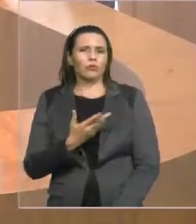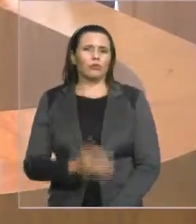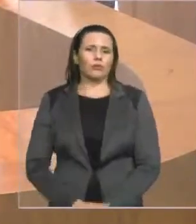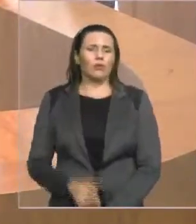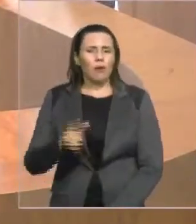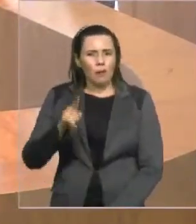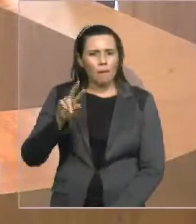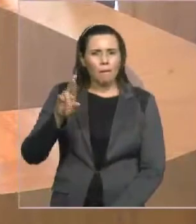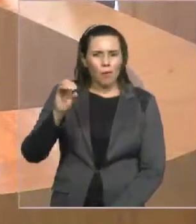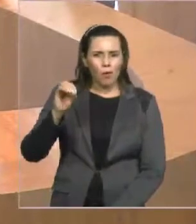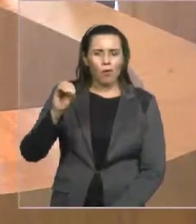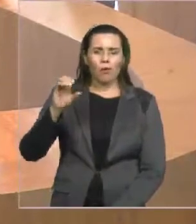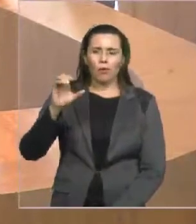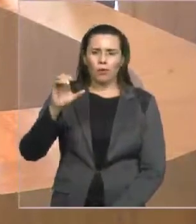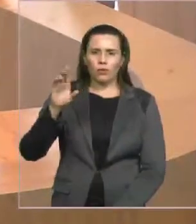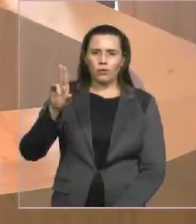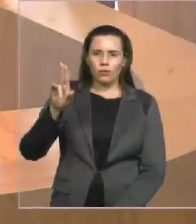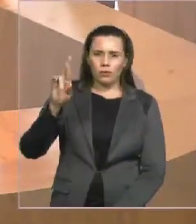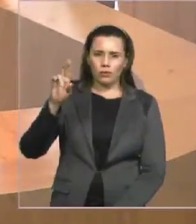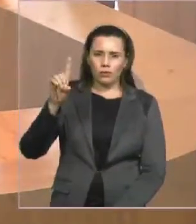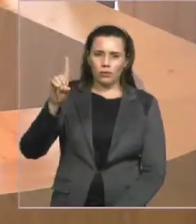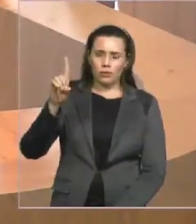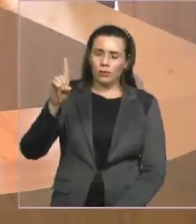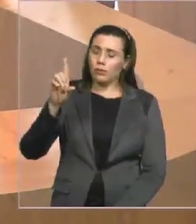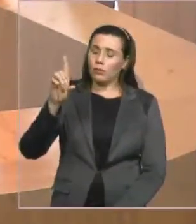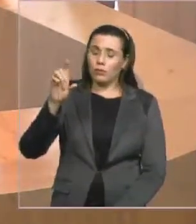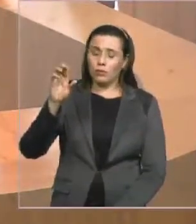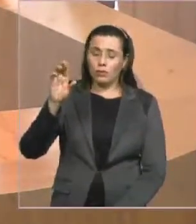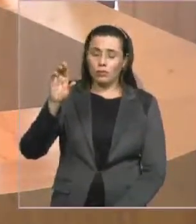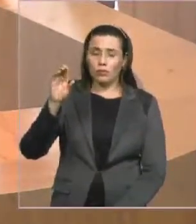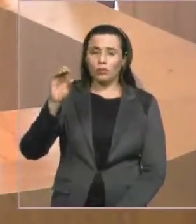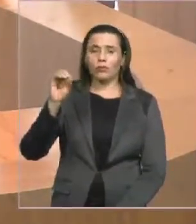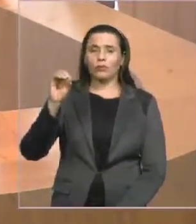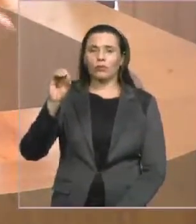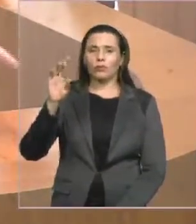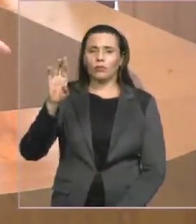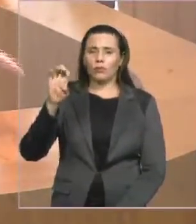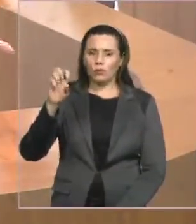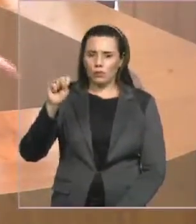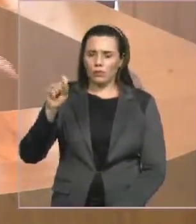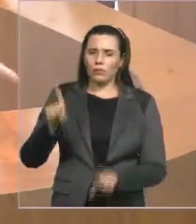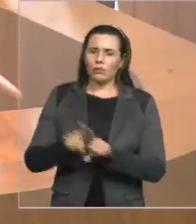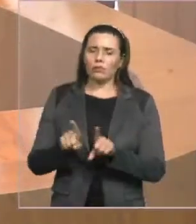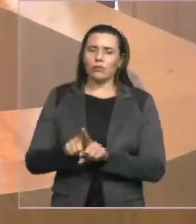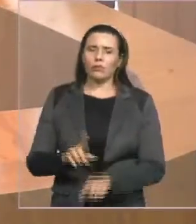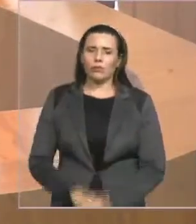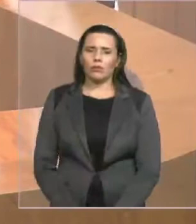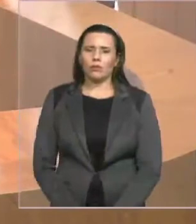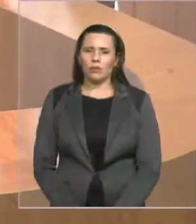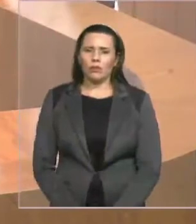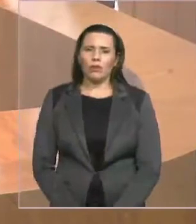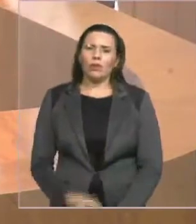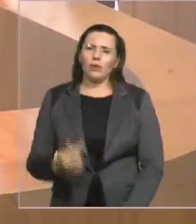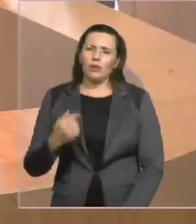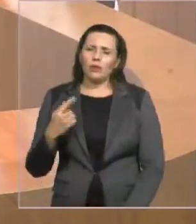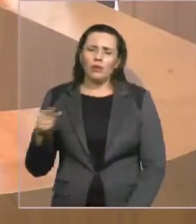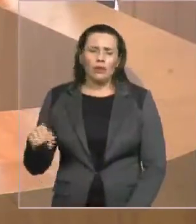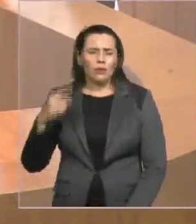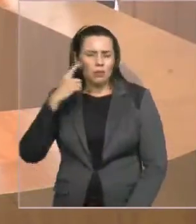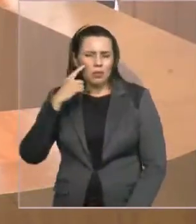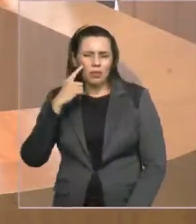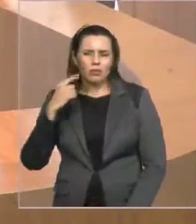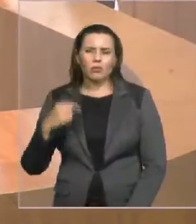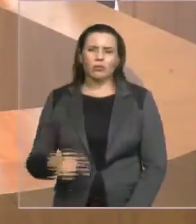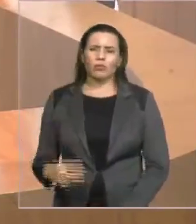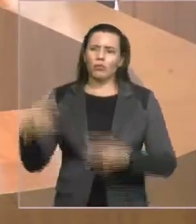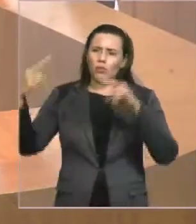deputado Marco Aurélio. E como ele vai olhar para esses colegas e falar do legado que ele deixou na procuradoria, enquanto foi procurador